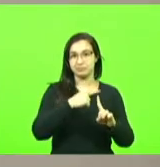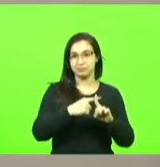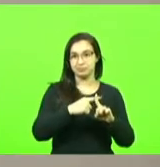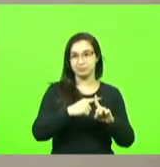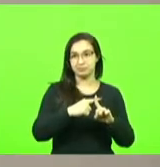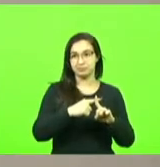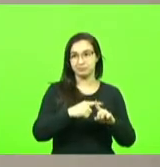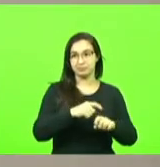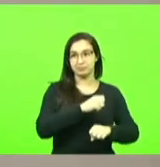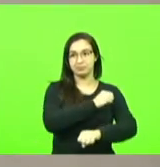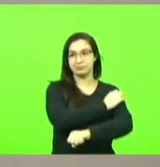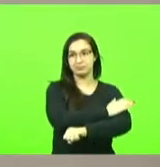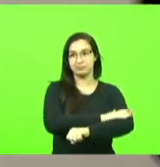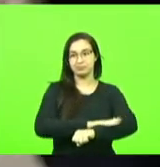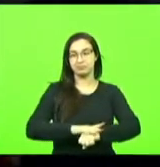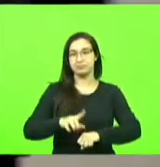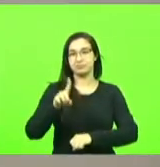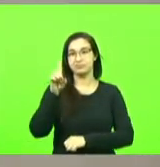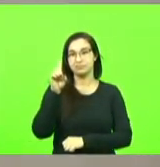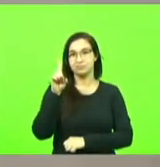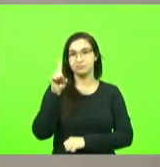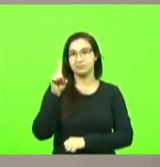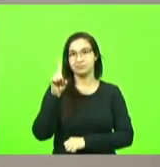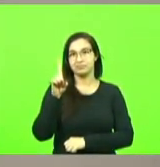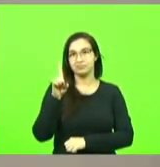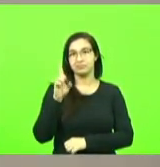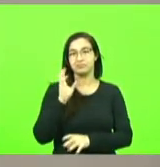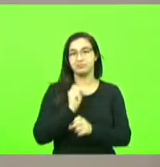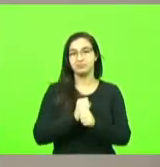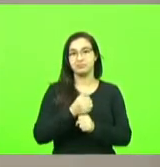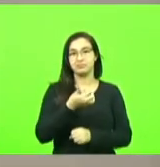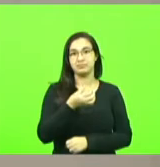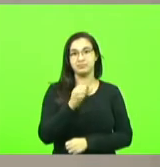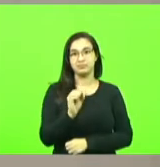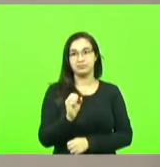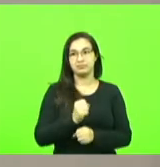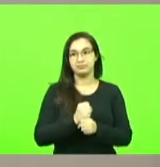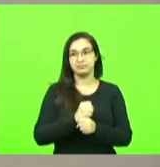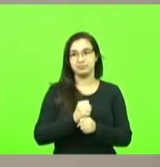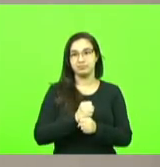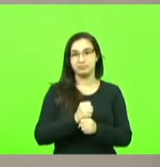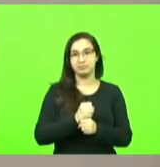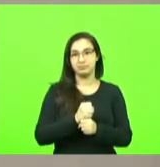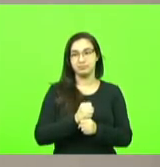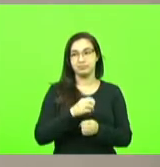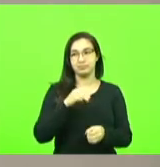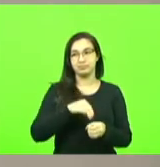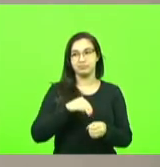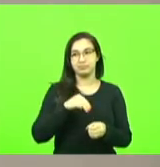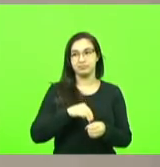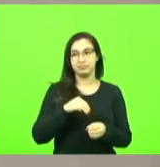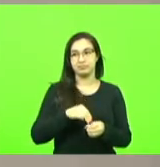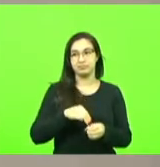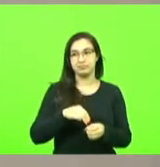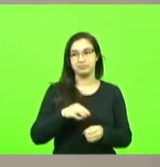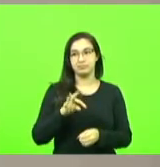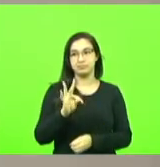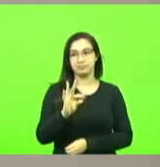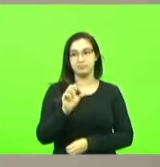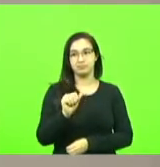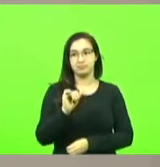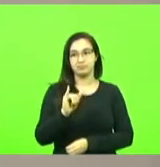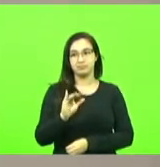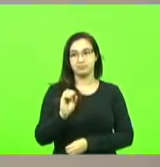70 anos de atividades em Itaió em discussão não havendo quem queira discutir em